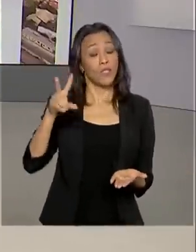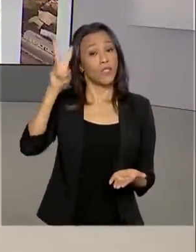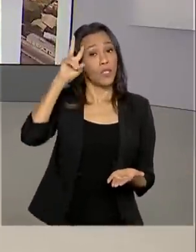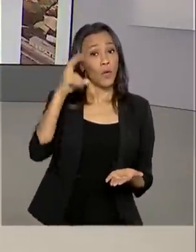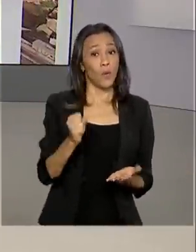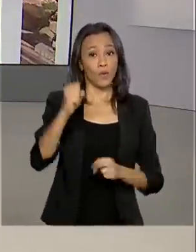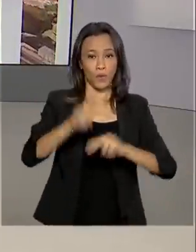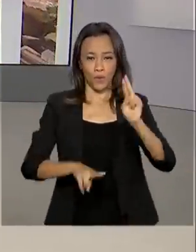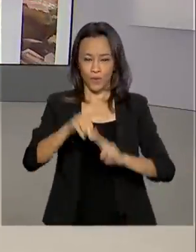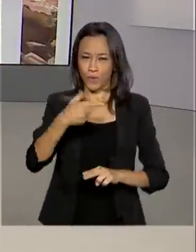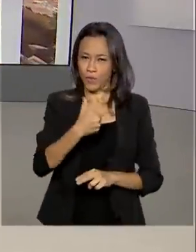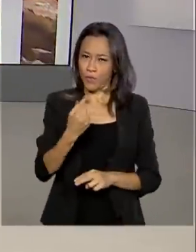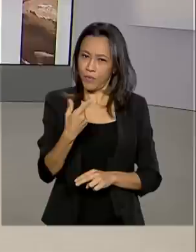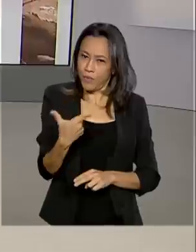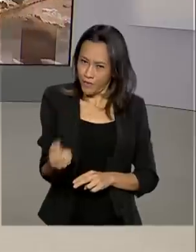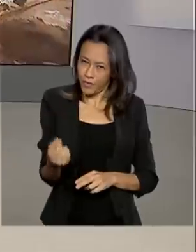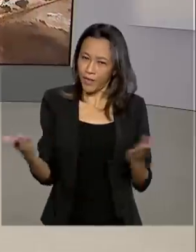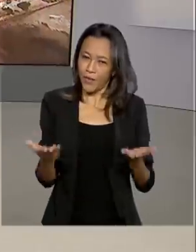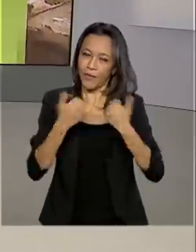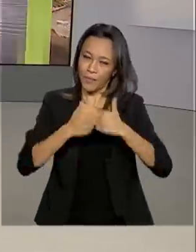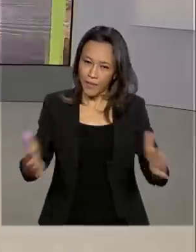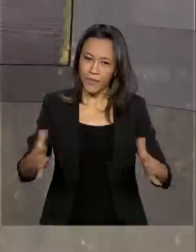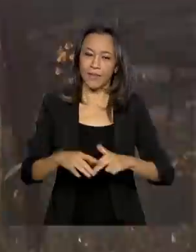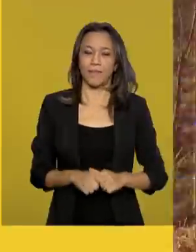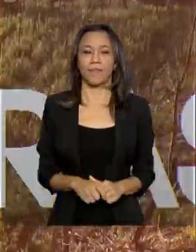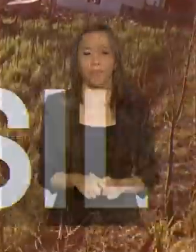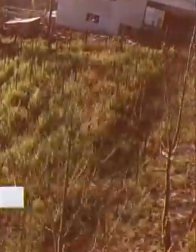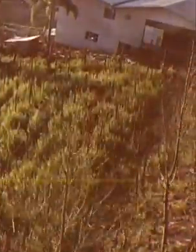2020. O Brasil em Dia começa agora.